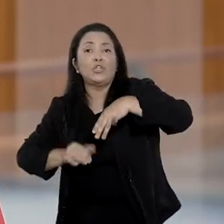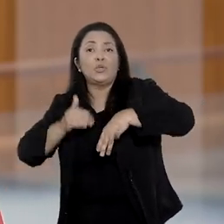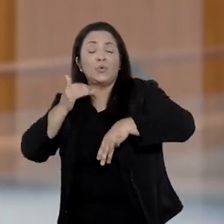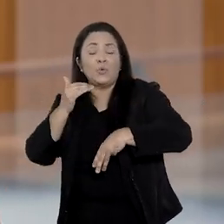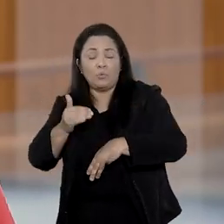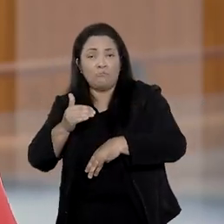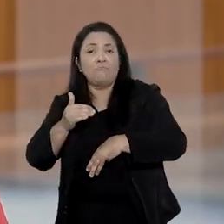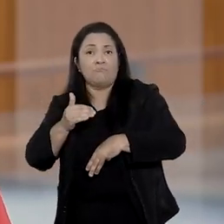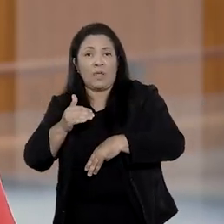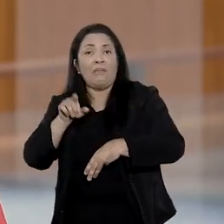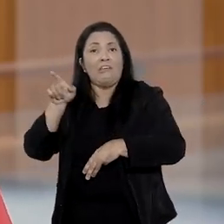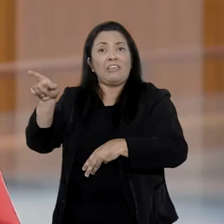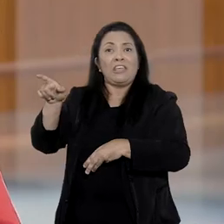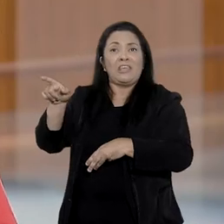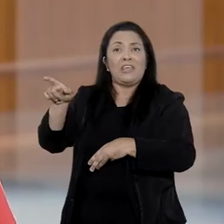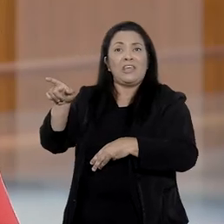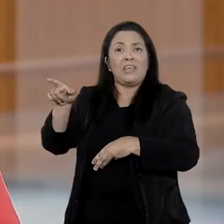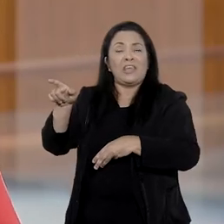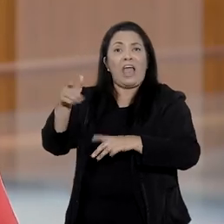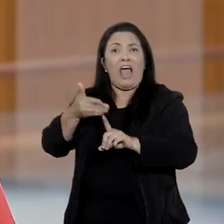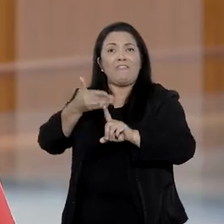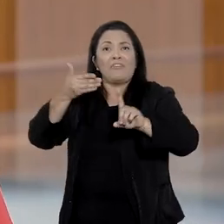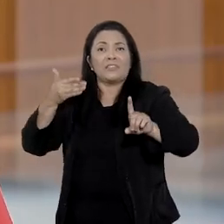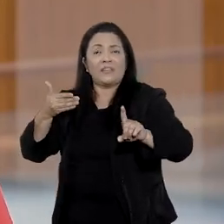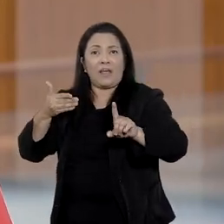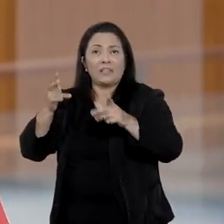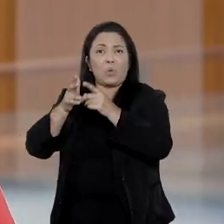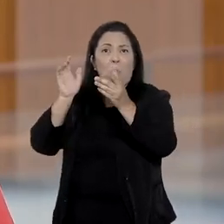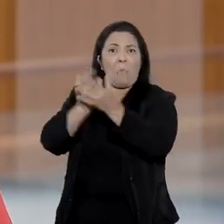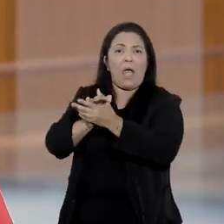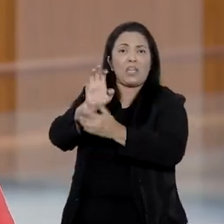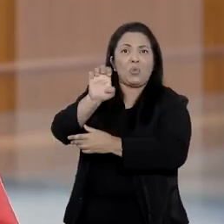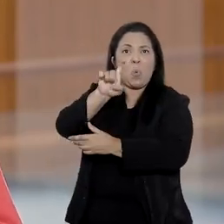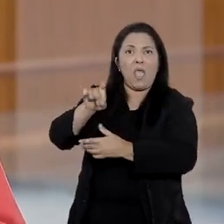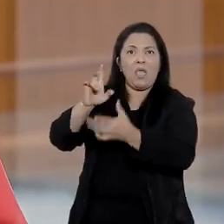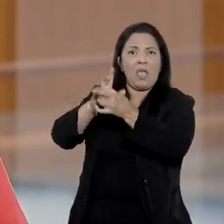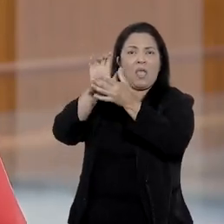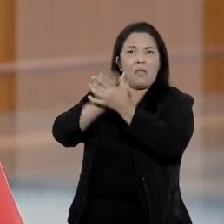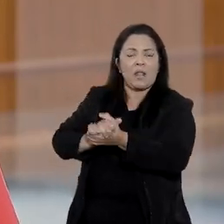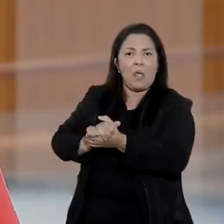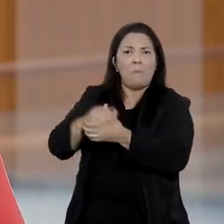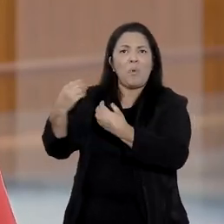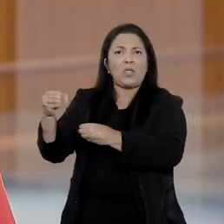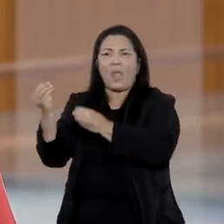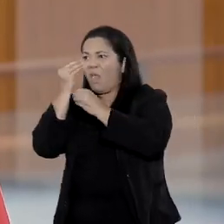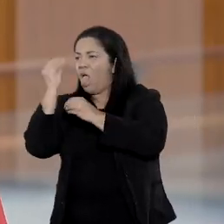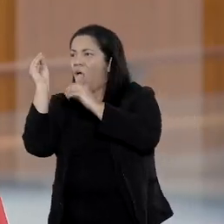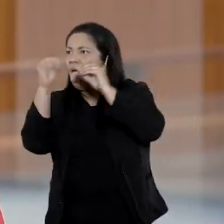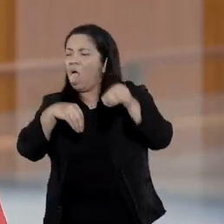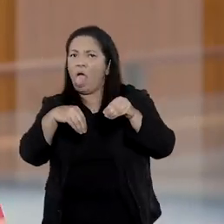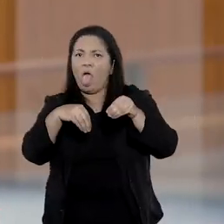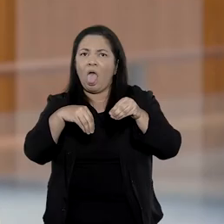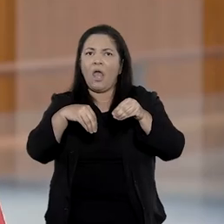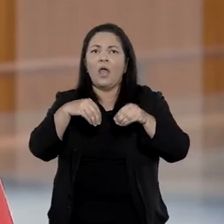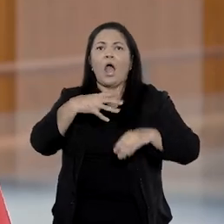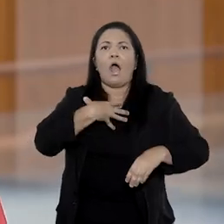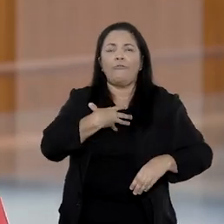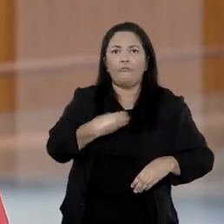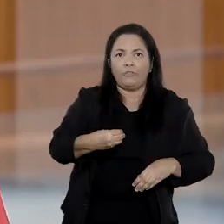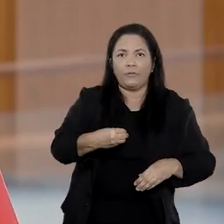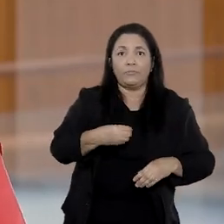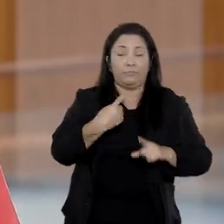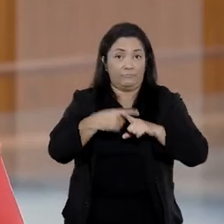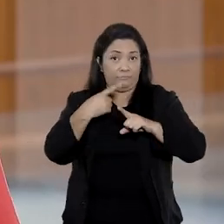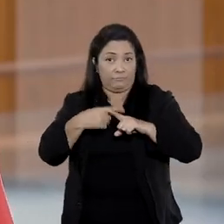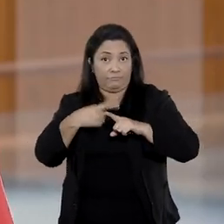alienação parental contra o ex-cônjuge com pedido de tutela de urgência para que fossem suspensas as visitas do pai ao